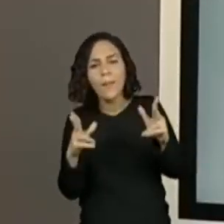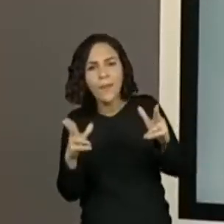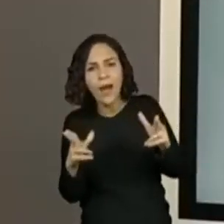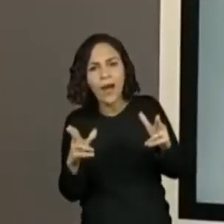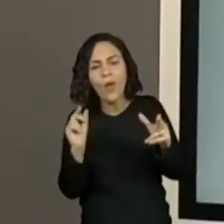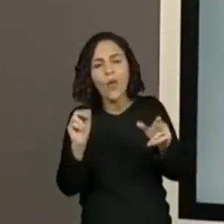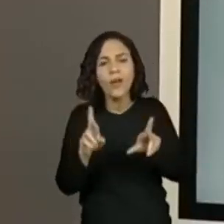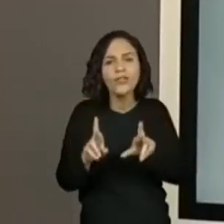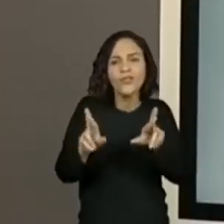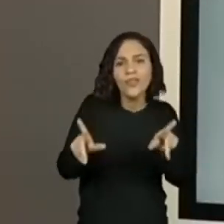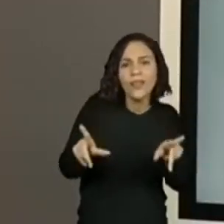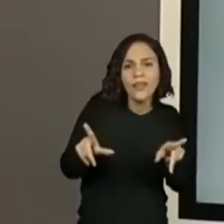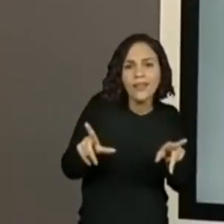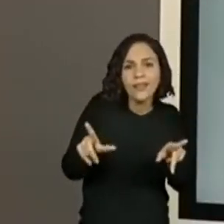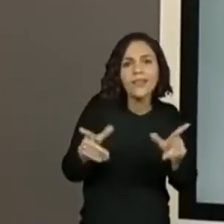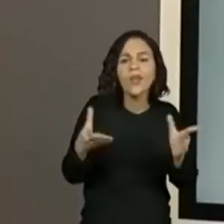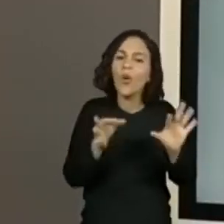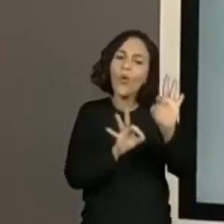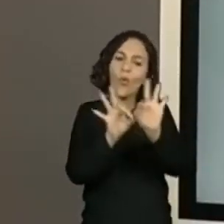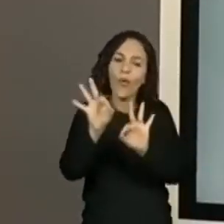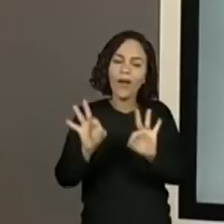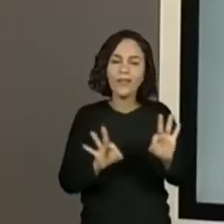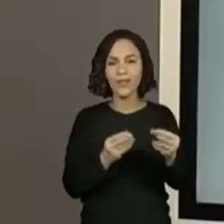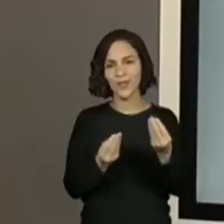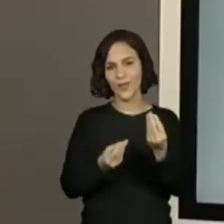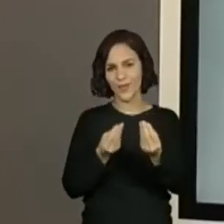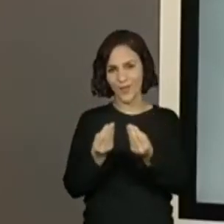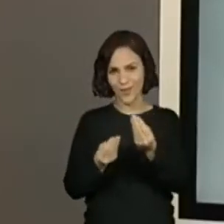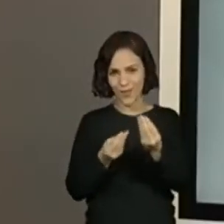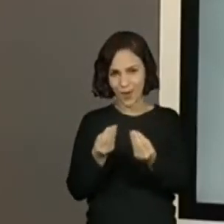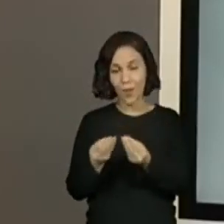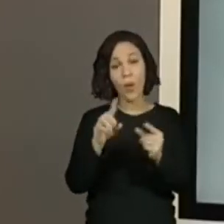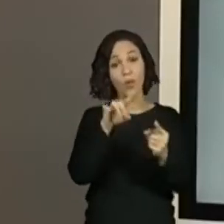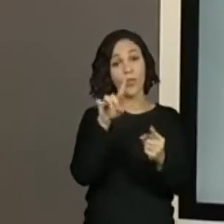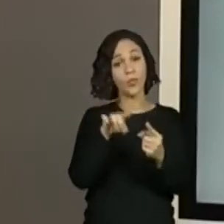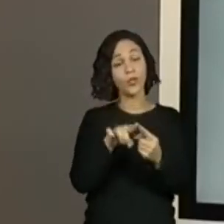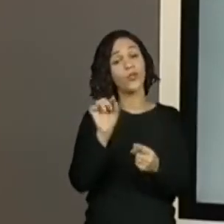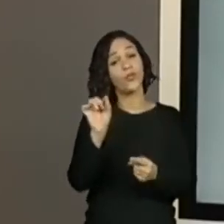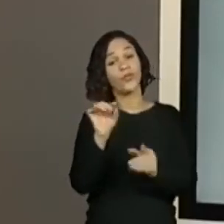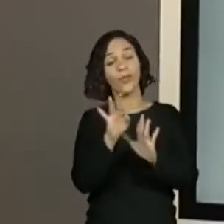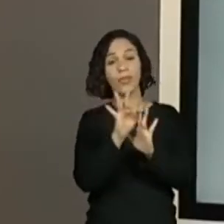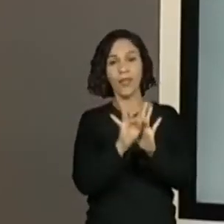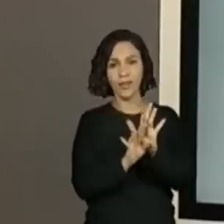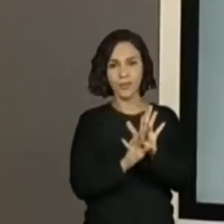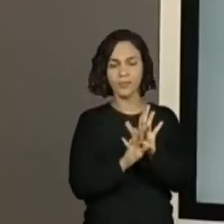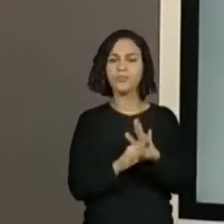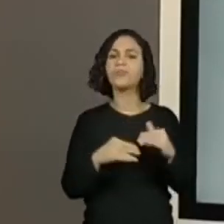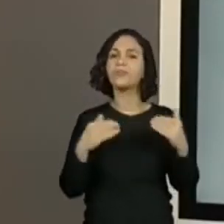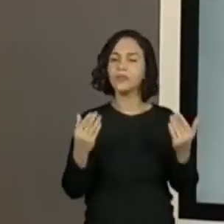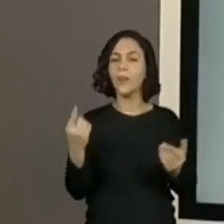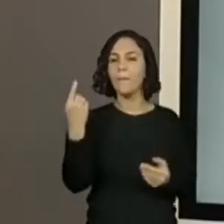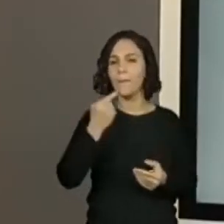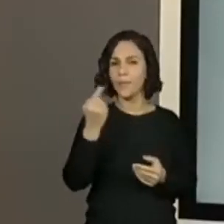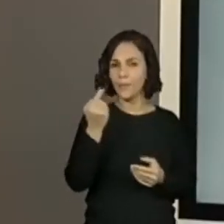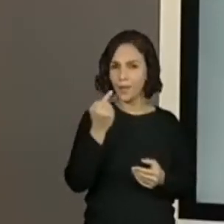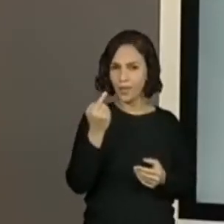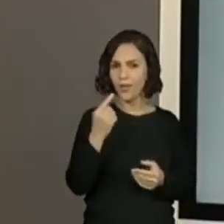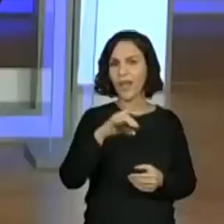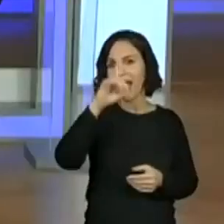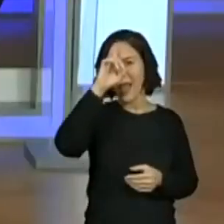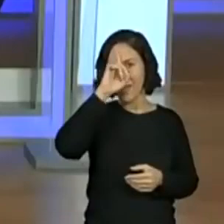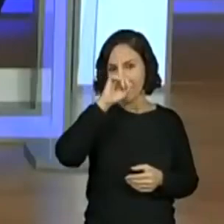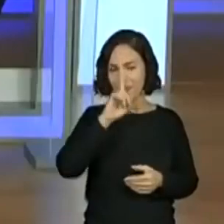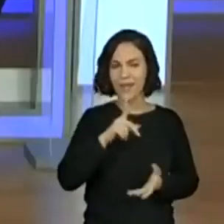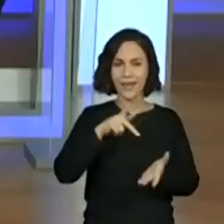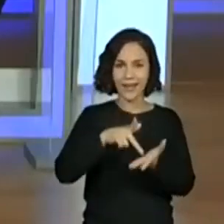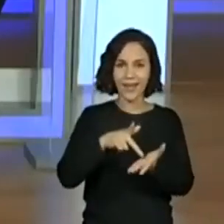as diferenças, como ele está organizado, qual é a finalidade daquele texto. Então, o primeiro foi da amarelinha. Da